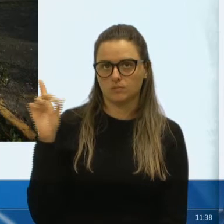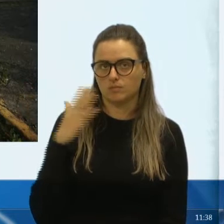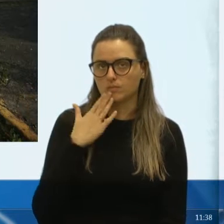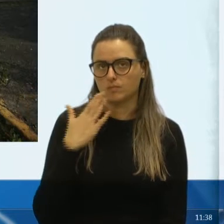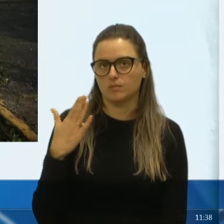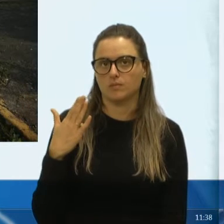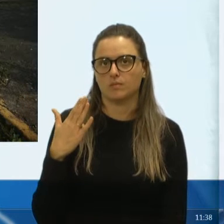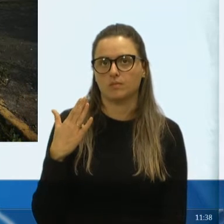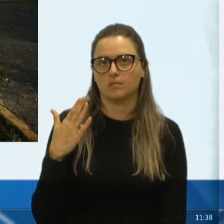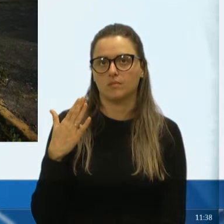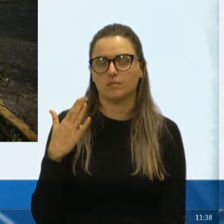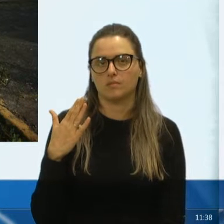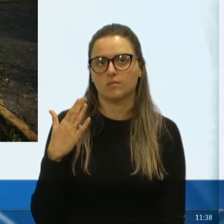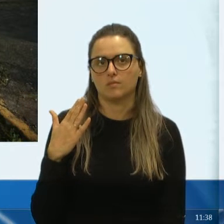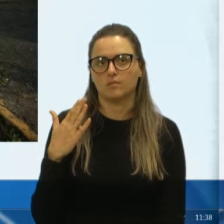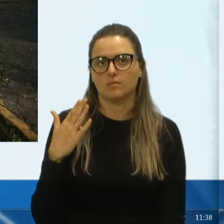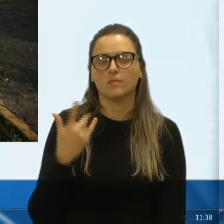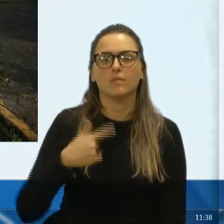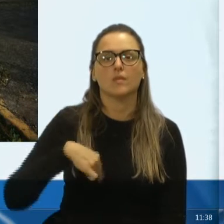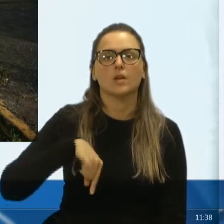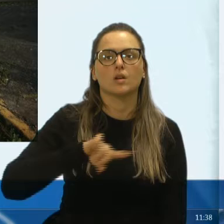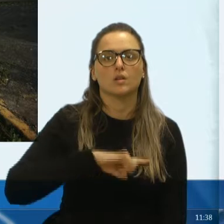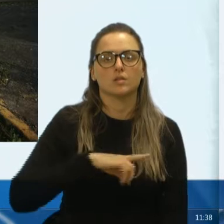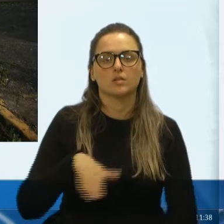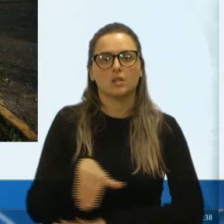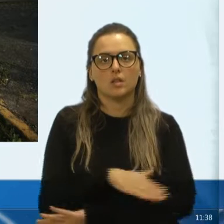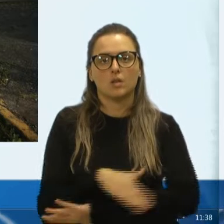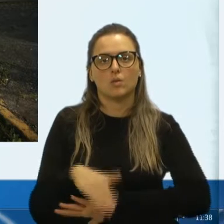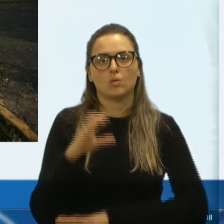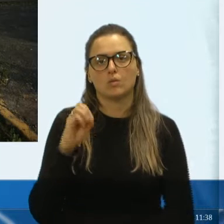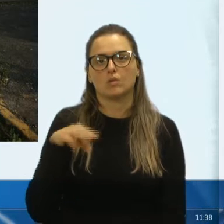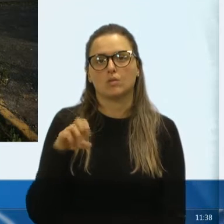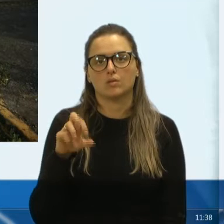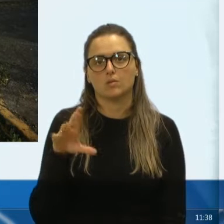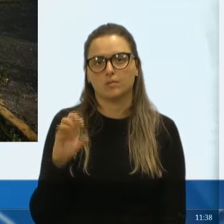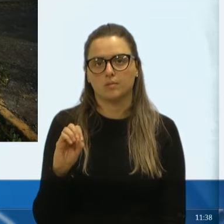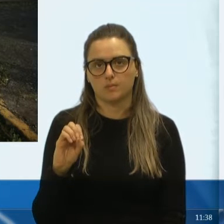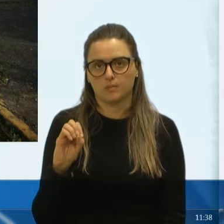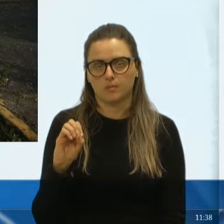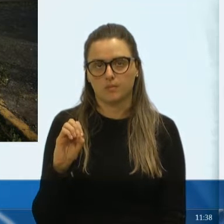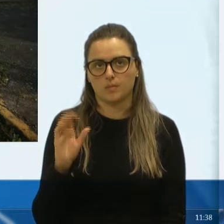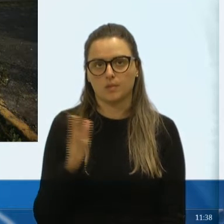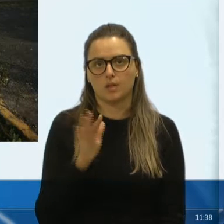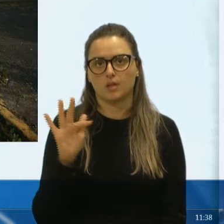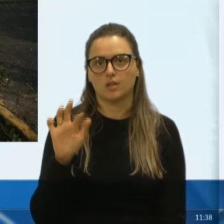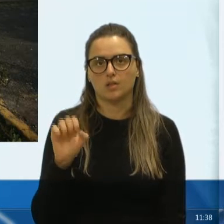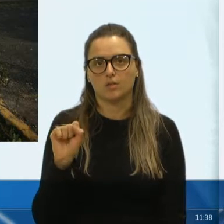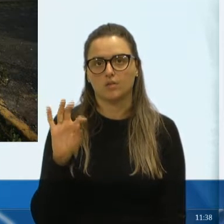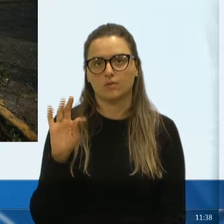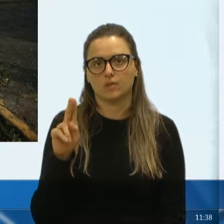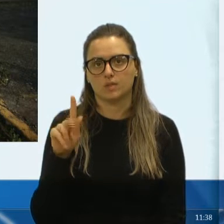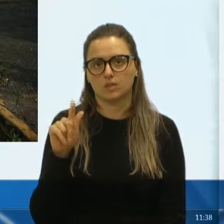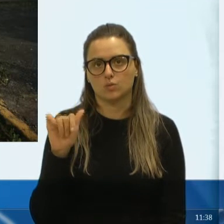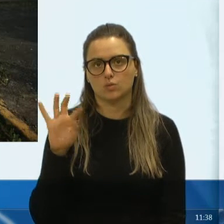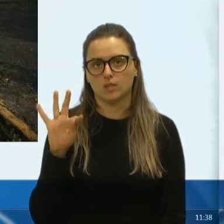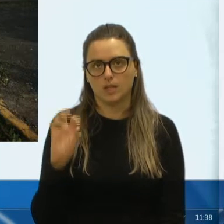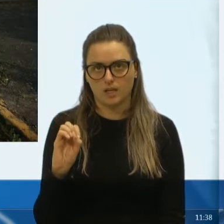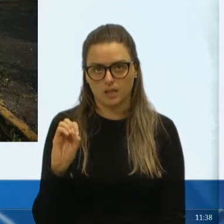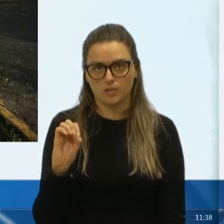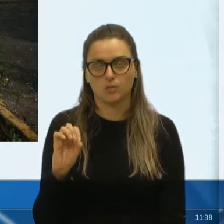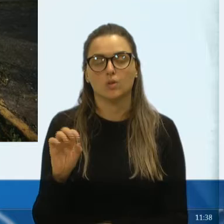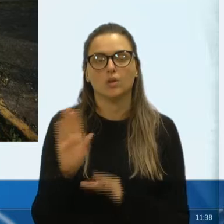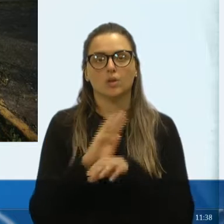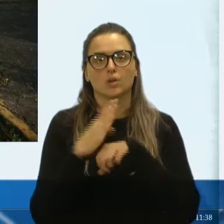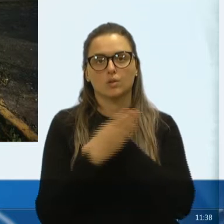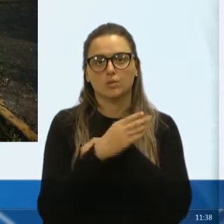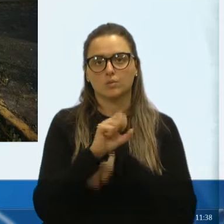essa aqui é uma solicitação que nós tivemos lá na rua Romero Luiz Festo Gato, lá na esquina com a Maurícia Cirócio Sobrinho, lá no São